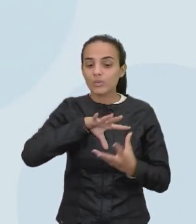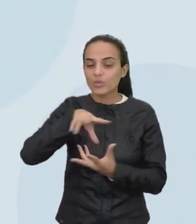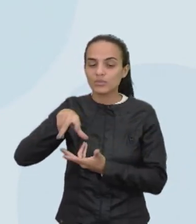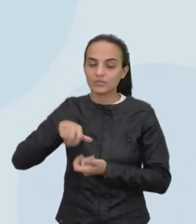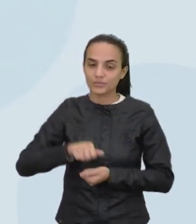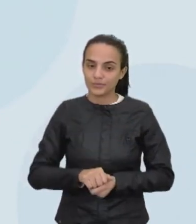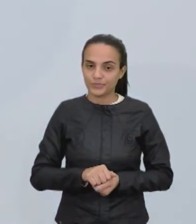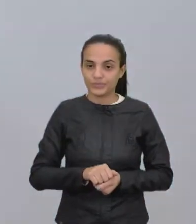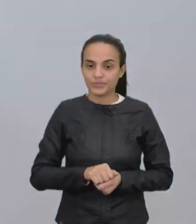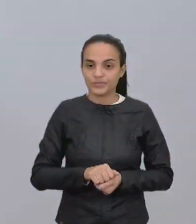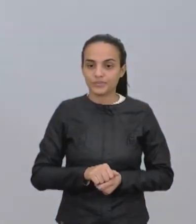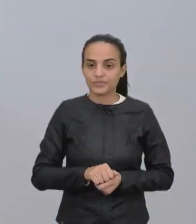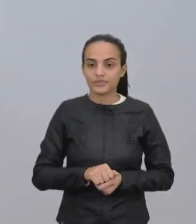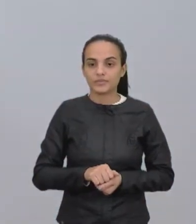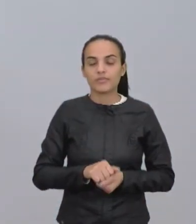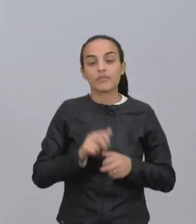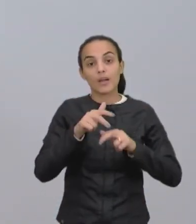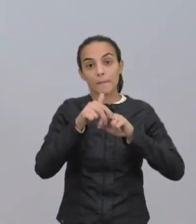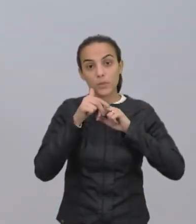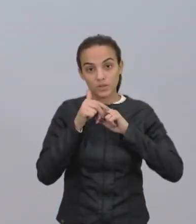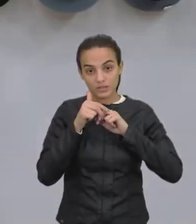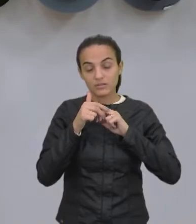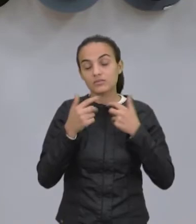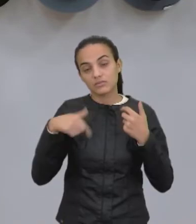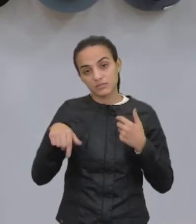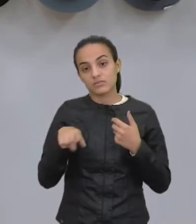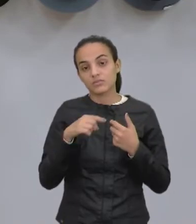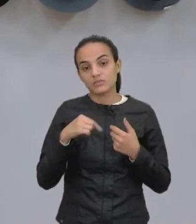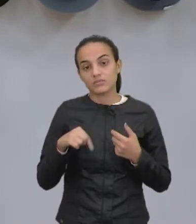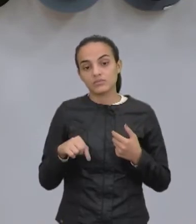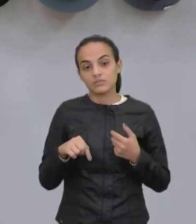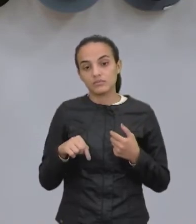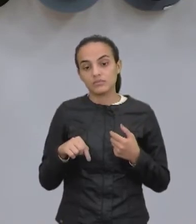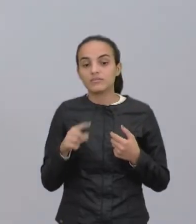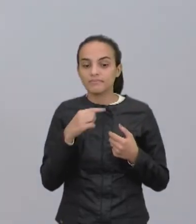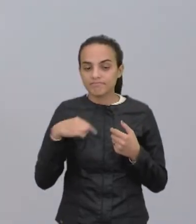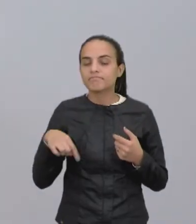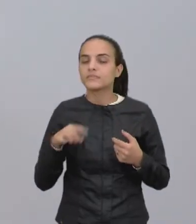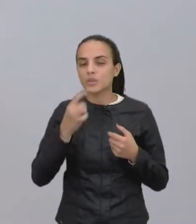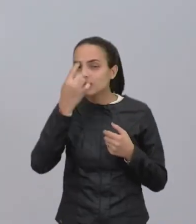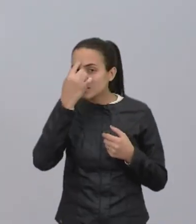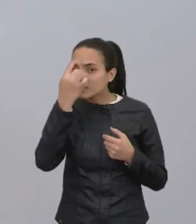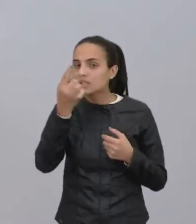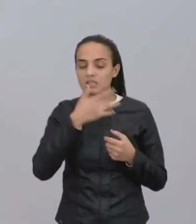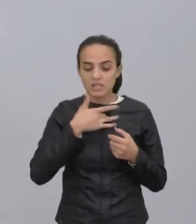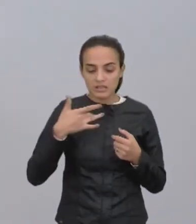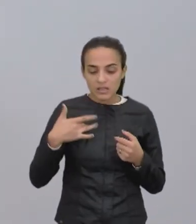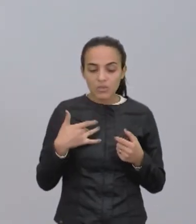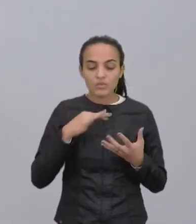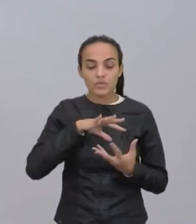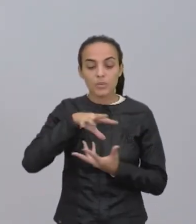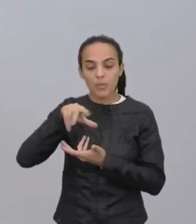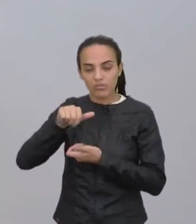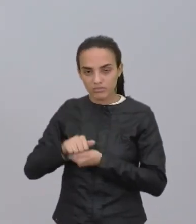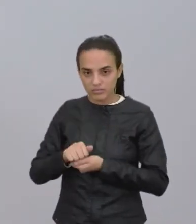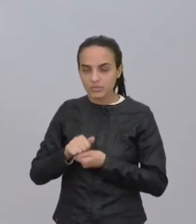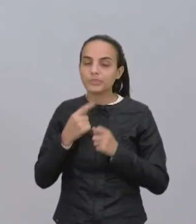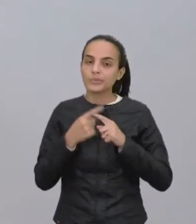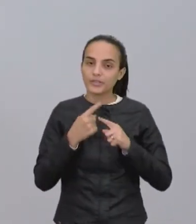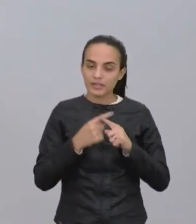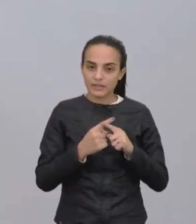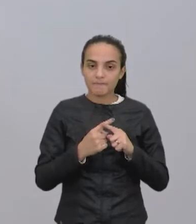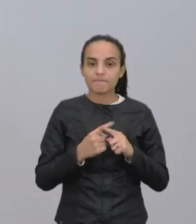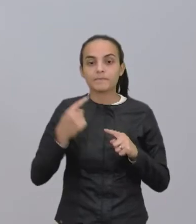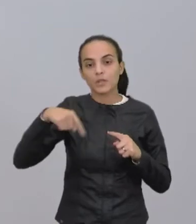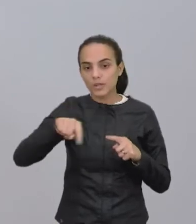Então, por isso mesmo, né, que a gente pensa em saúde planetária como algo